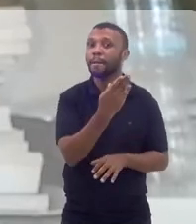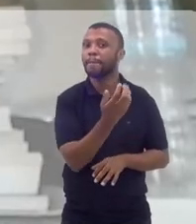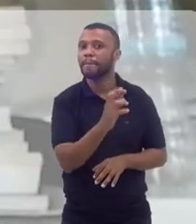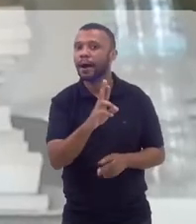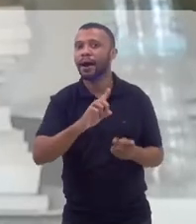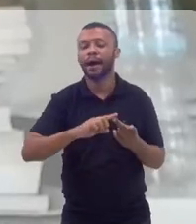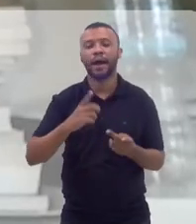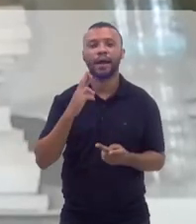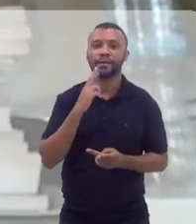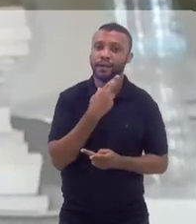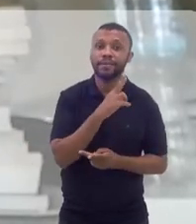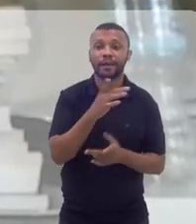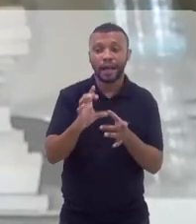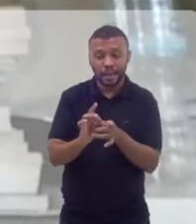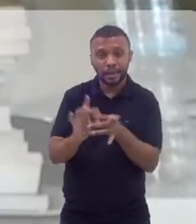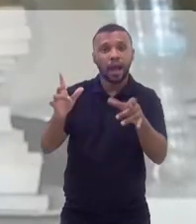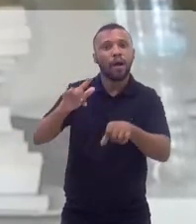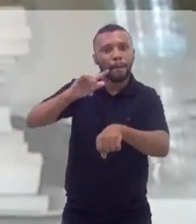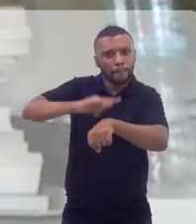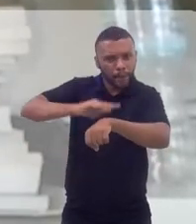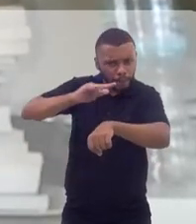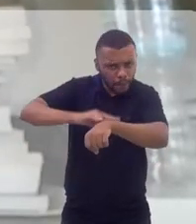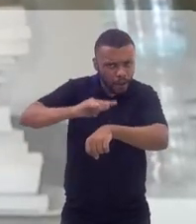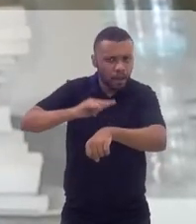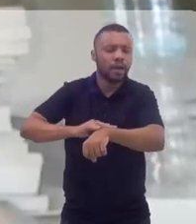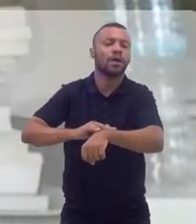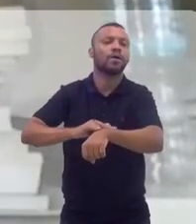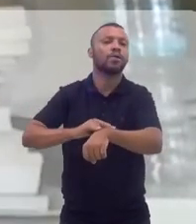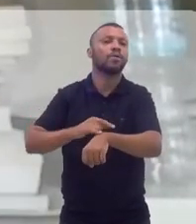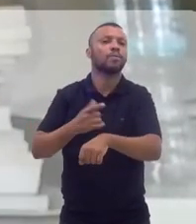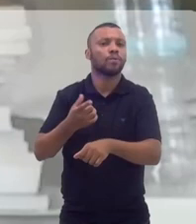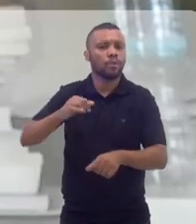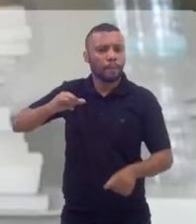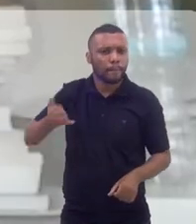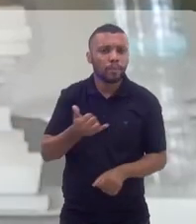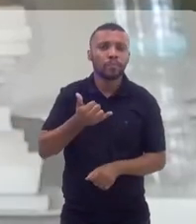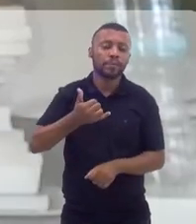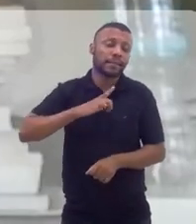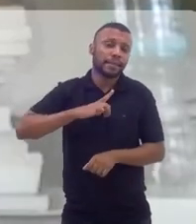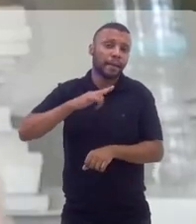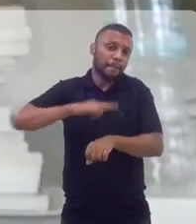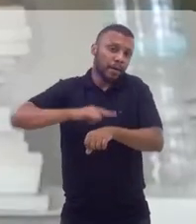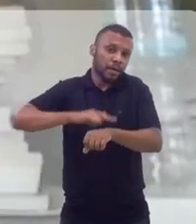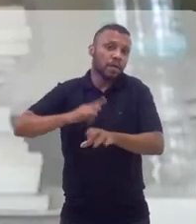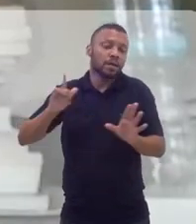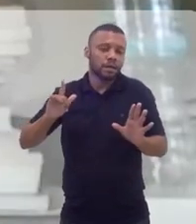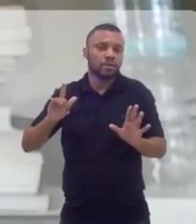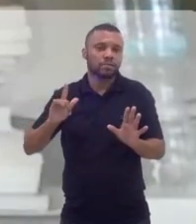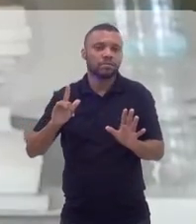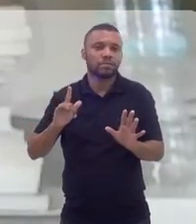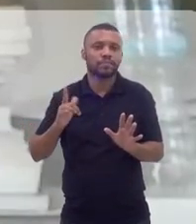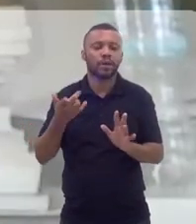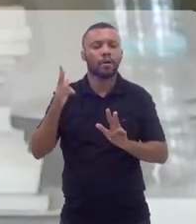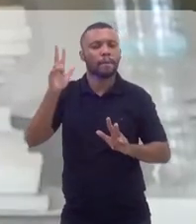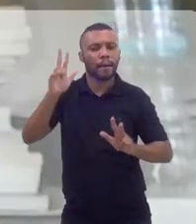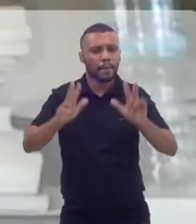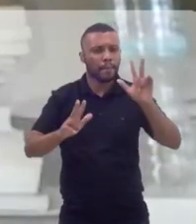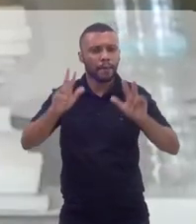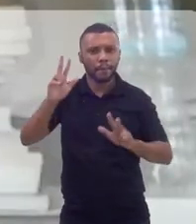bares e restaurantes, que eles vão abrir os banheiros, os bares e restaurantes vão abrir os bares para poder o carnaval de rua ter banheiro. Então,